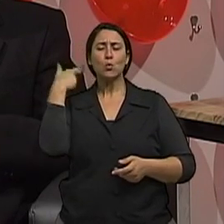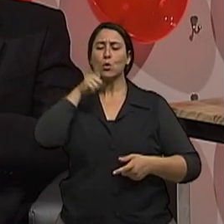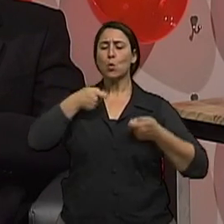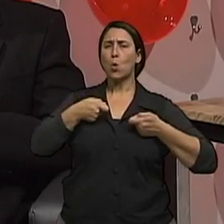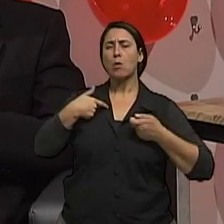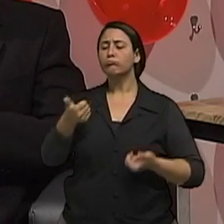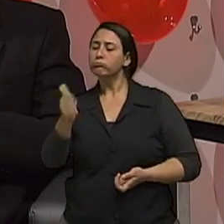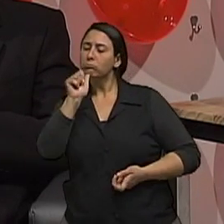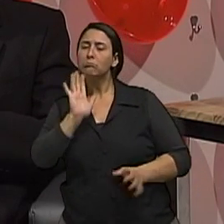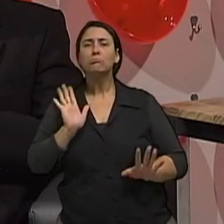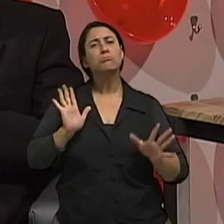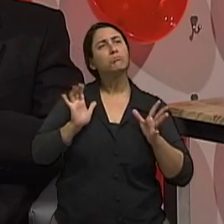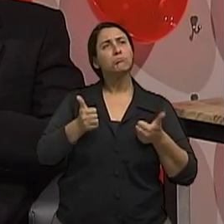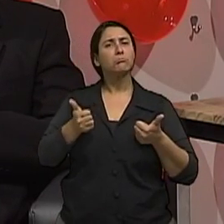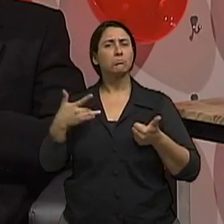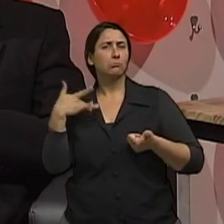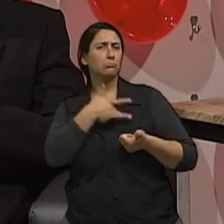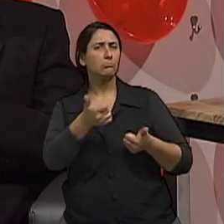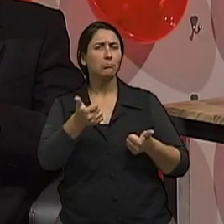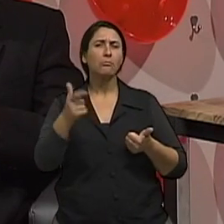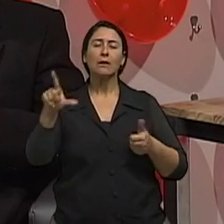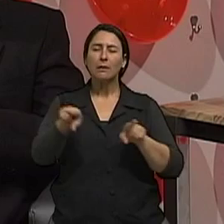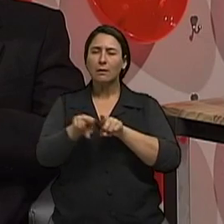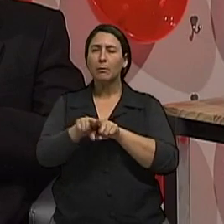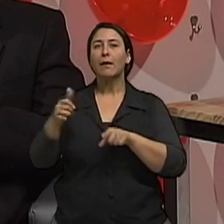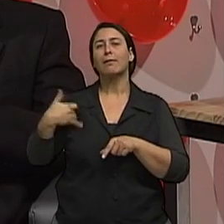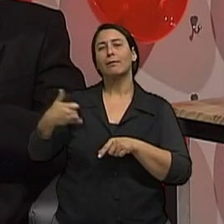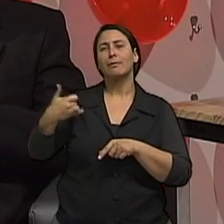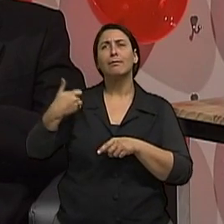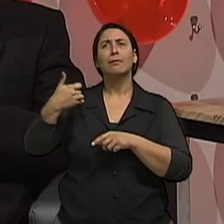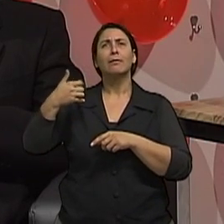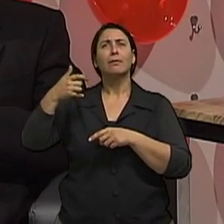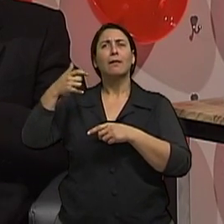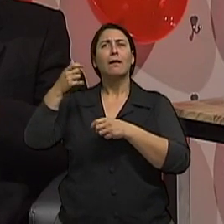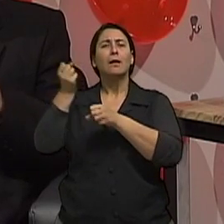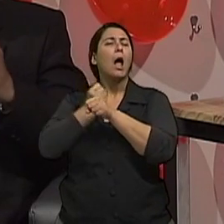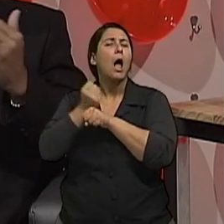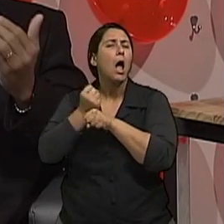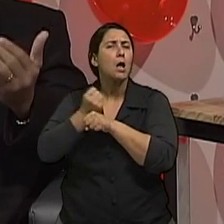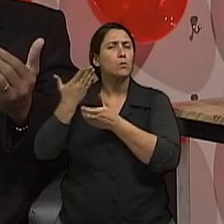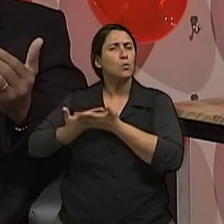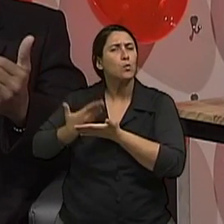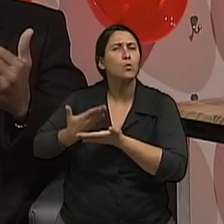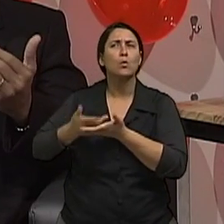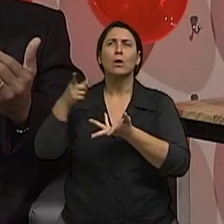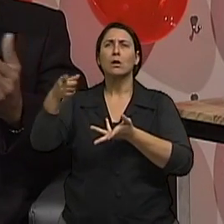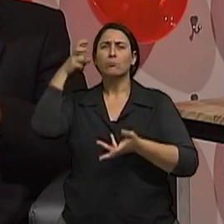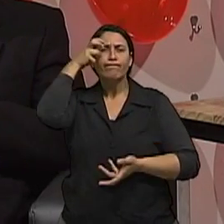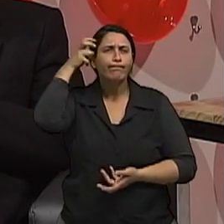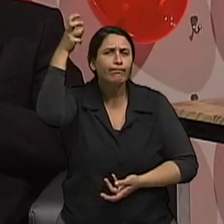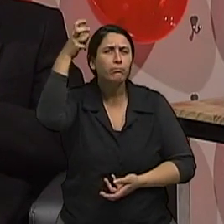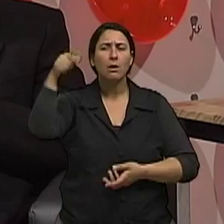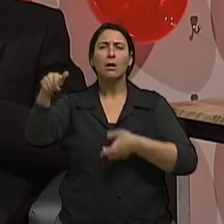Elas tendem a ter uma escolaridade maior, maior número de anos de estudo. Tendem a ter uma renda socioeconômica maior, pertencer mais à classe média